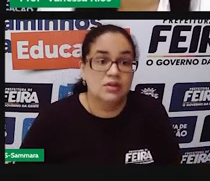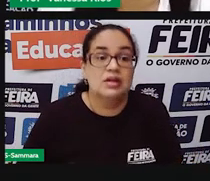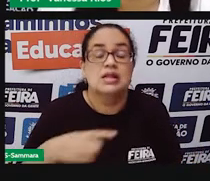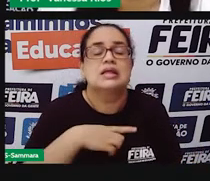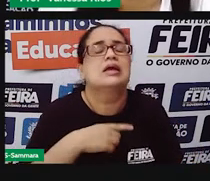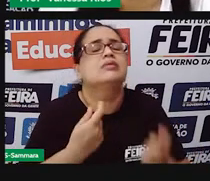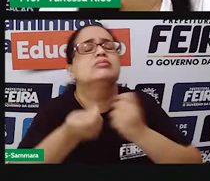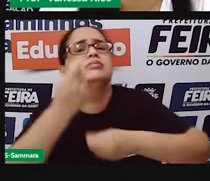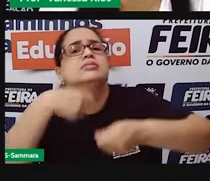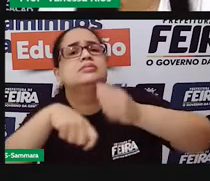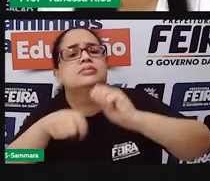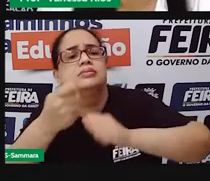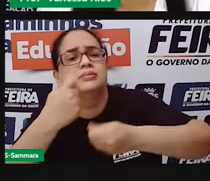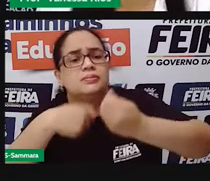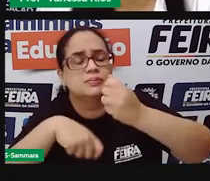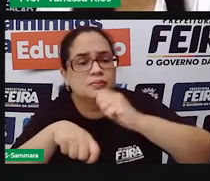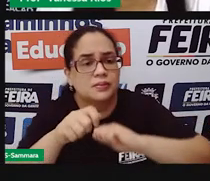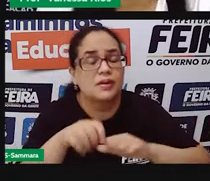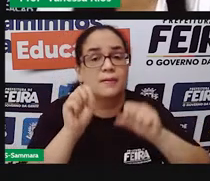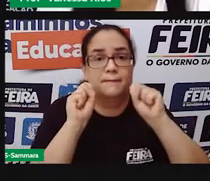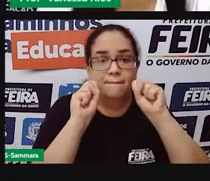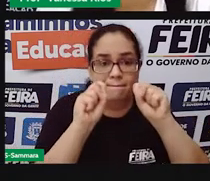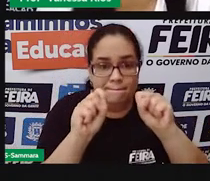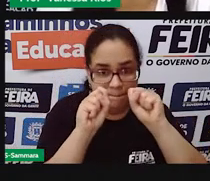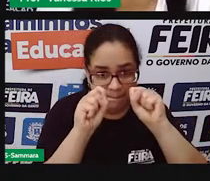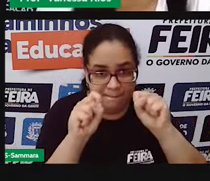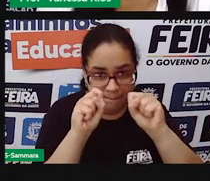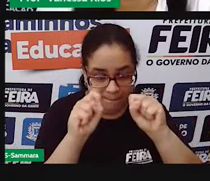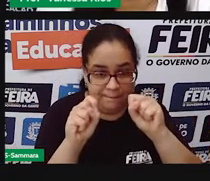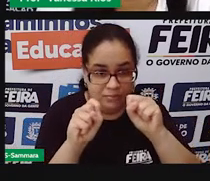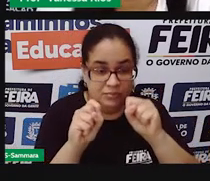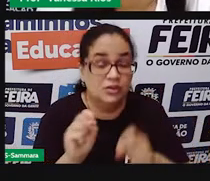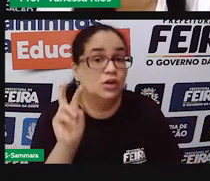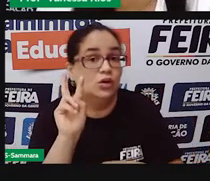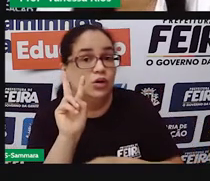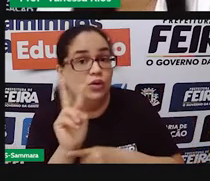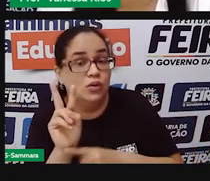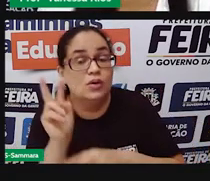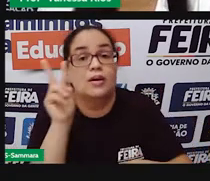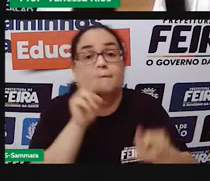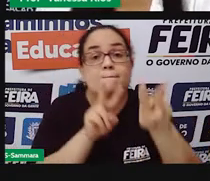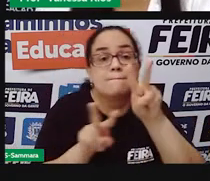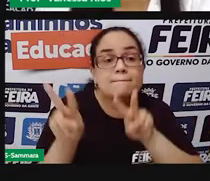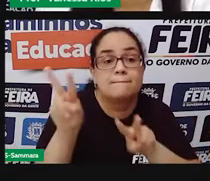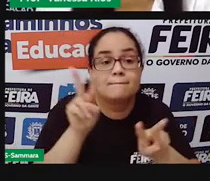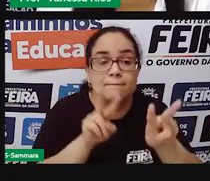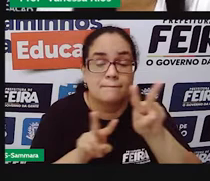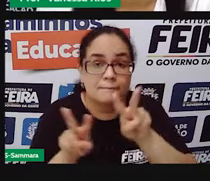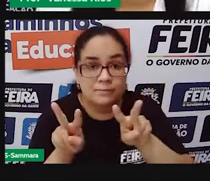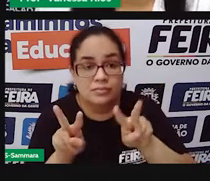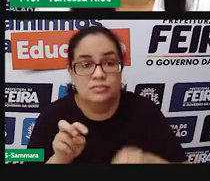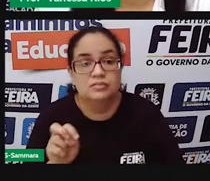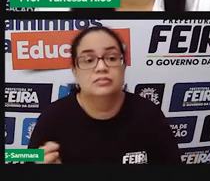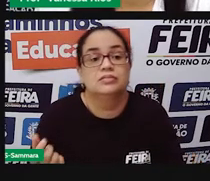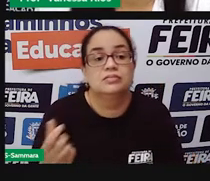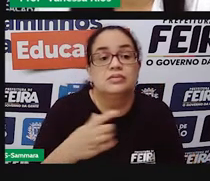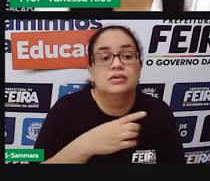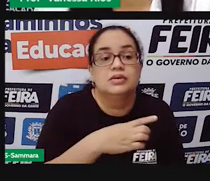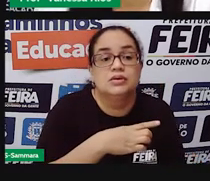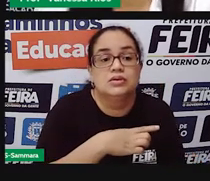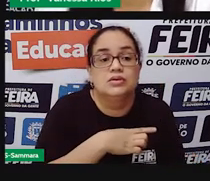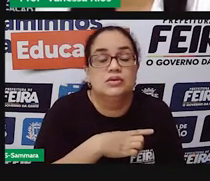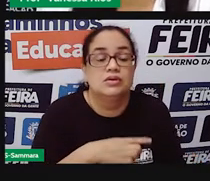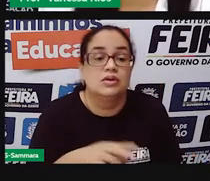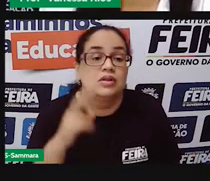administrando, quem vai estar lá no poder, tomando conta aí de toda essa prestação de serviços que